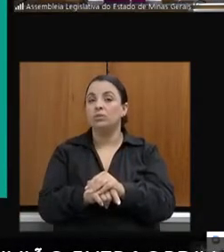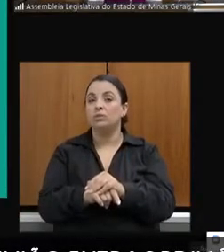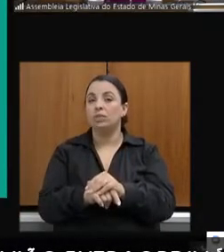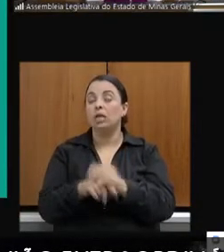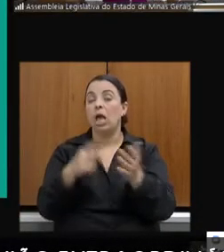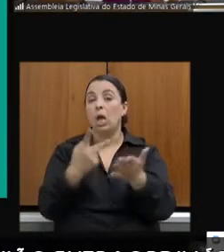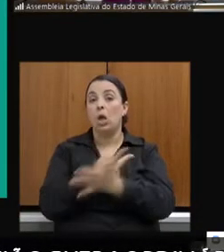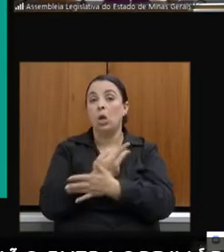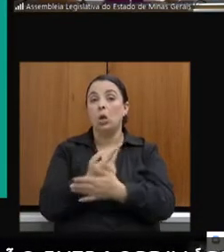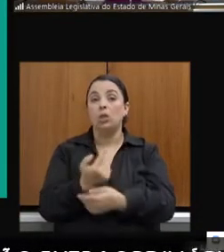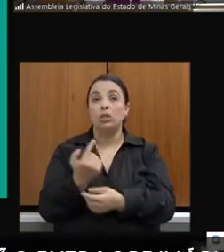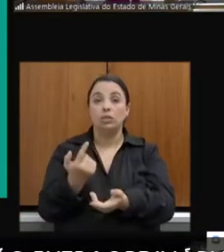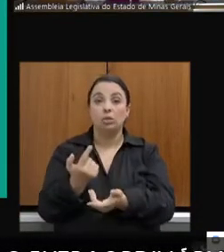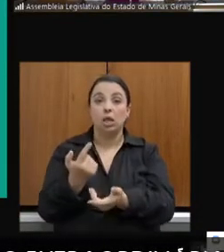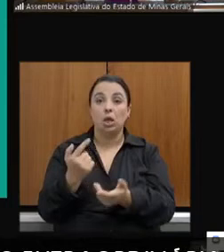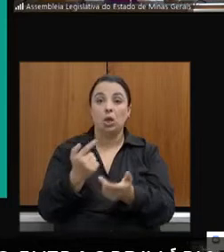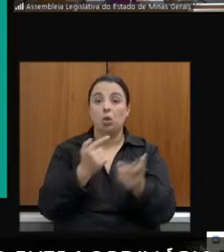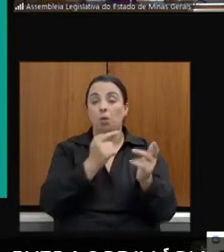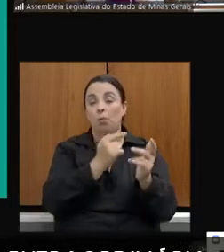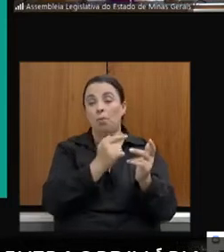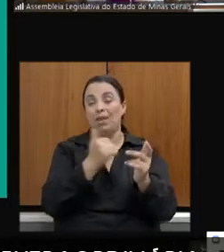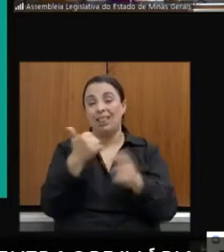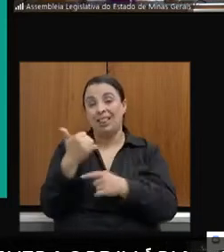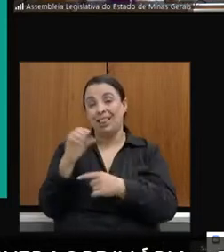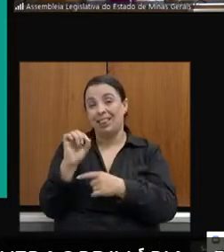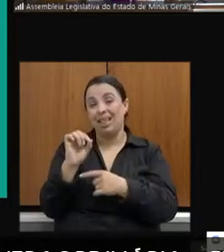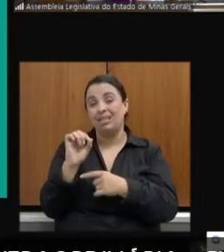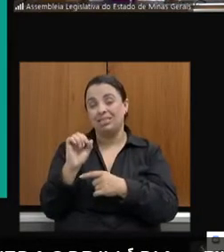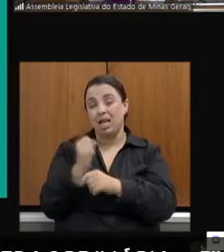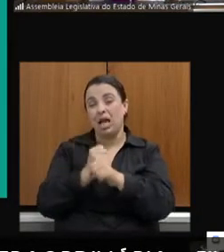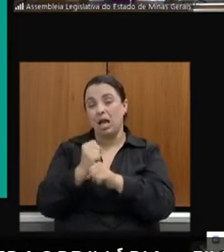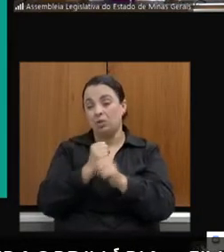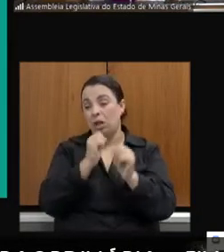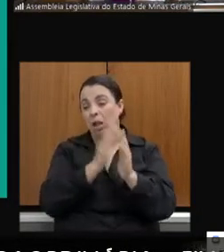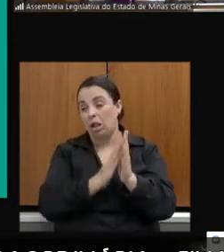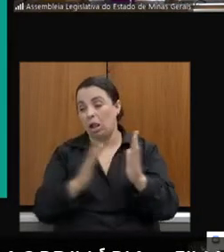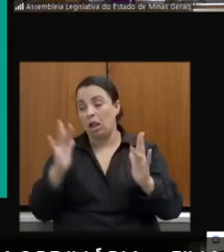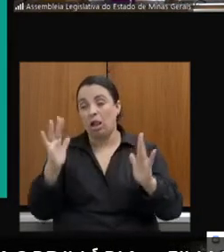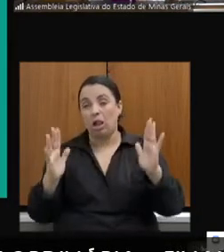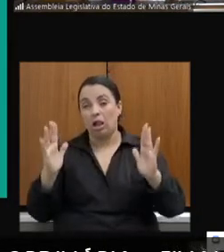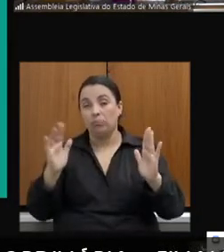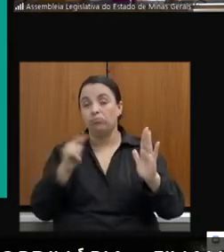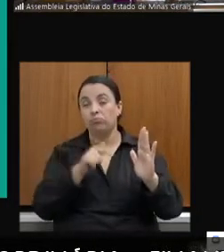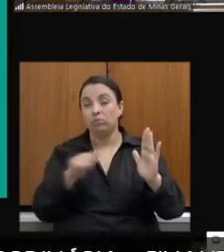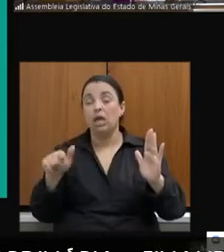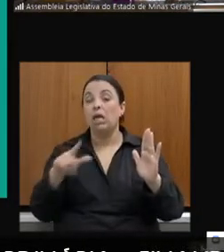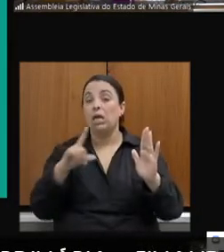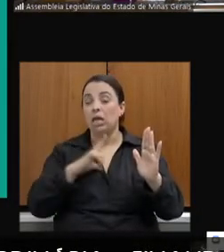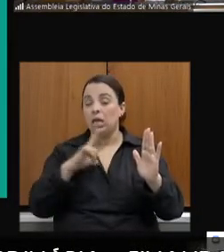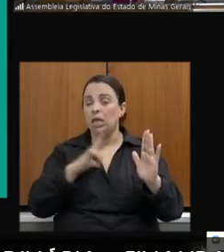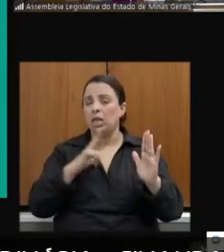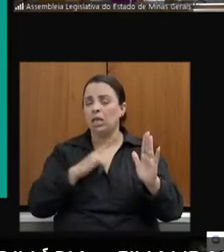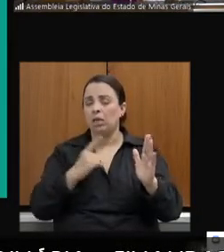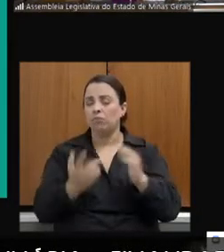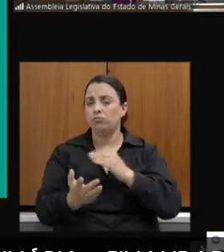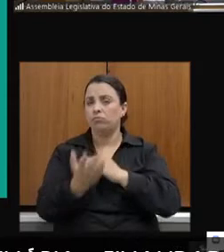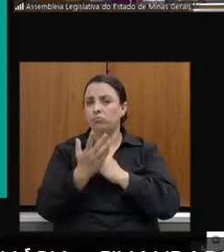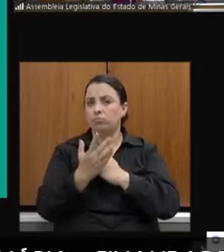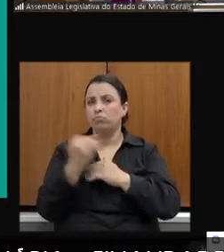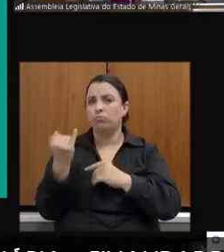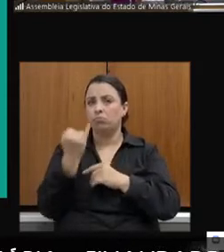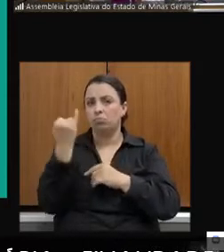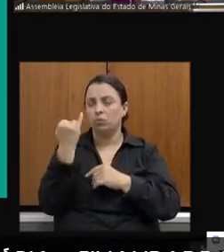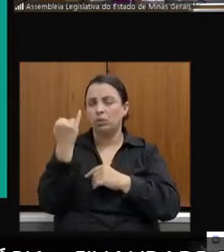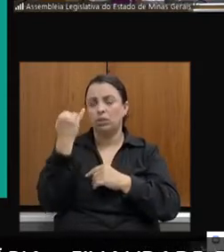aconteceram ao longo dessa década e que, de fato, trouxeram contribuições importantíssimas para se pensar na política esportiva nacional.